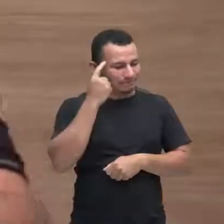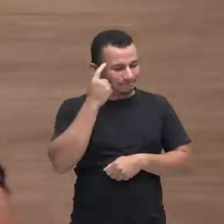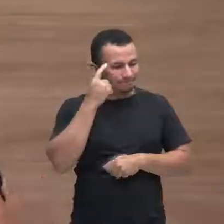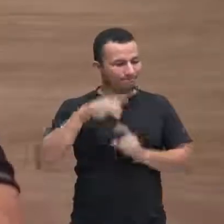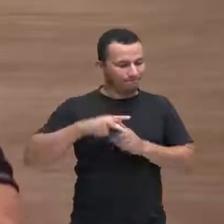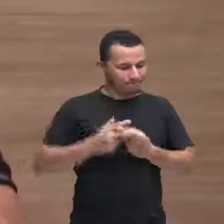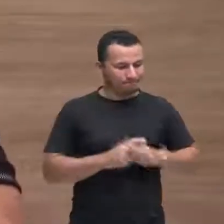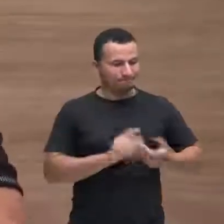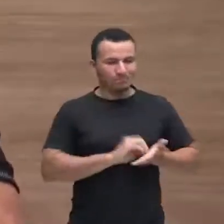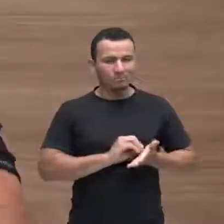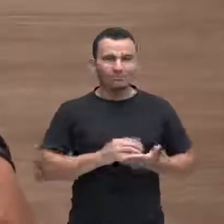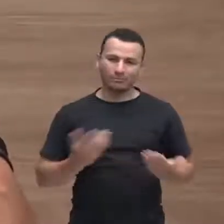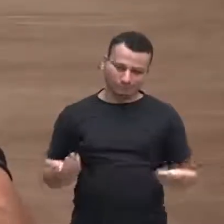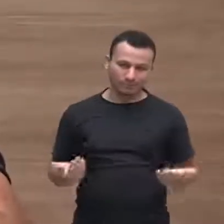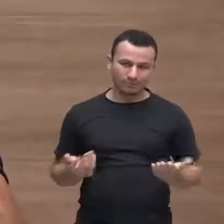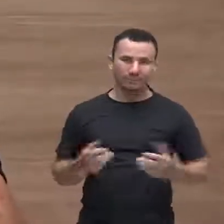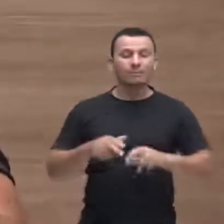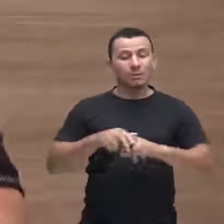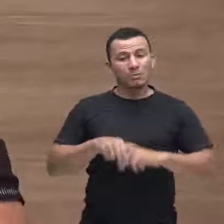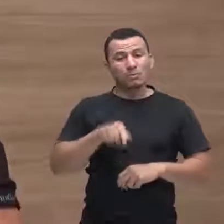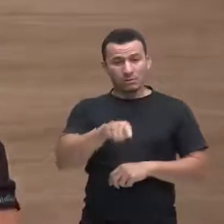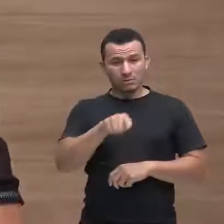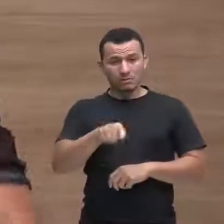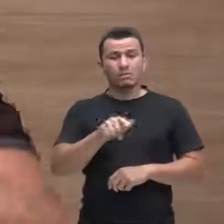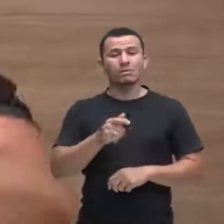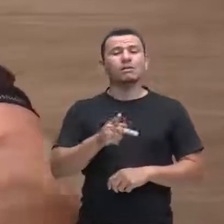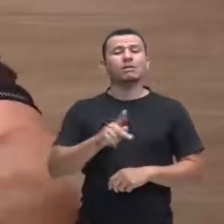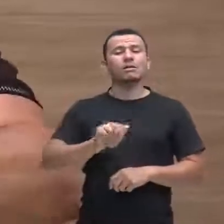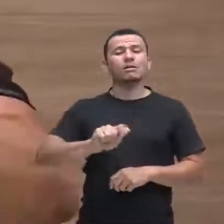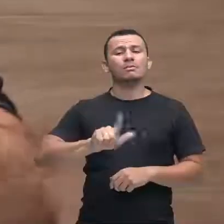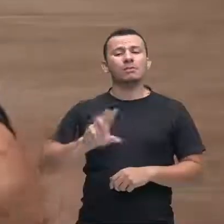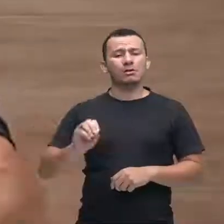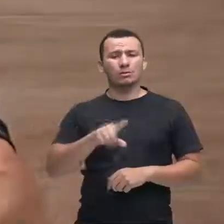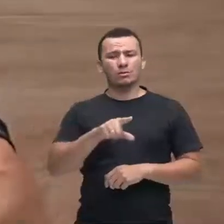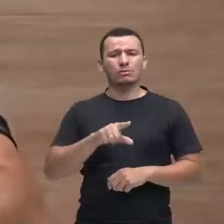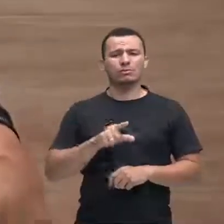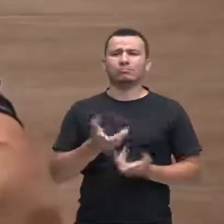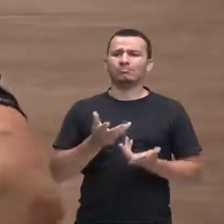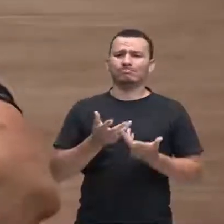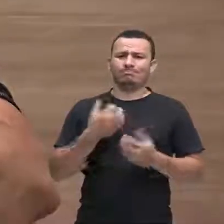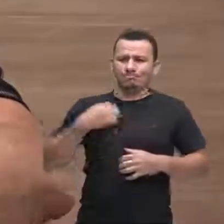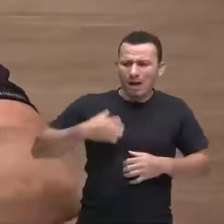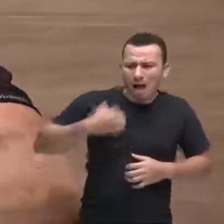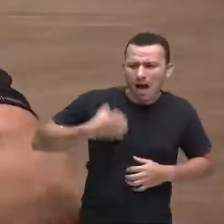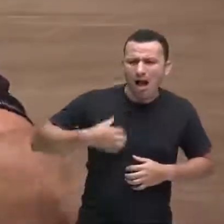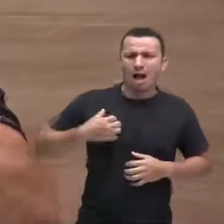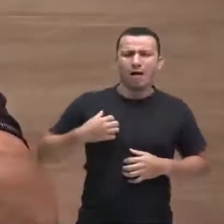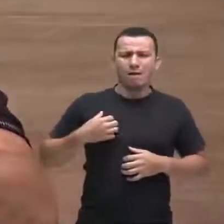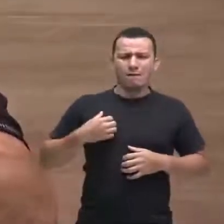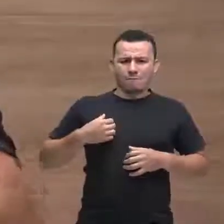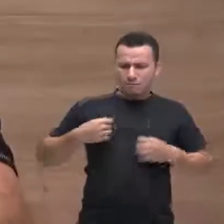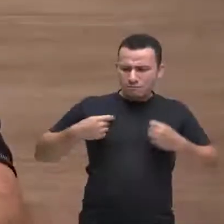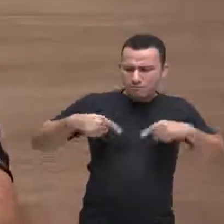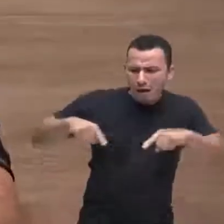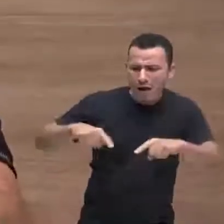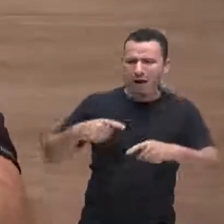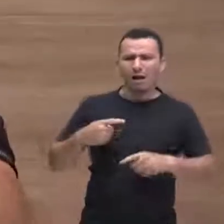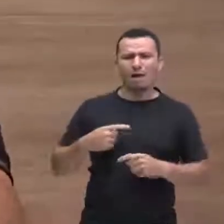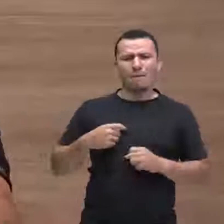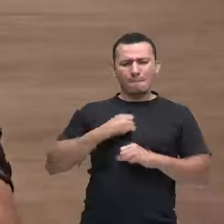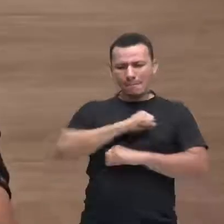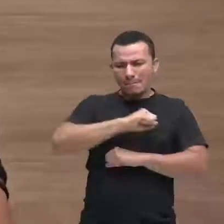forma como eu acabei de colocar agressivo ele se torna agressivo com a mãe mas no sentido de